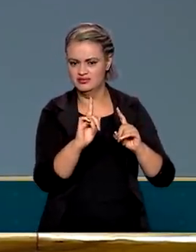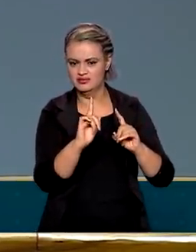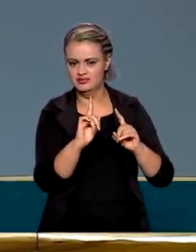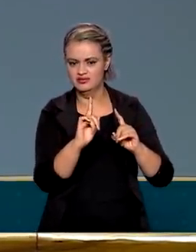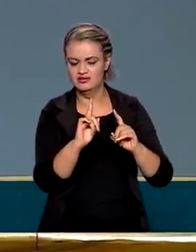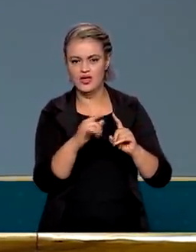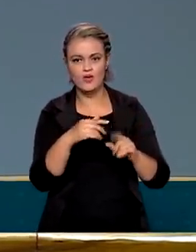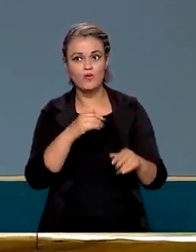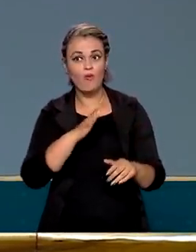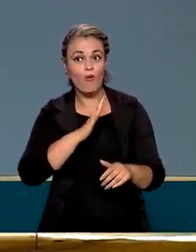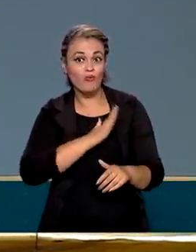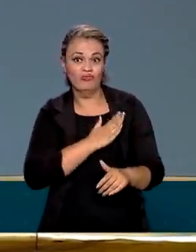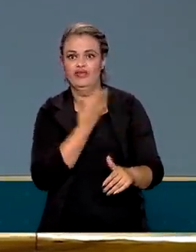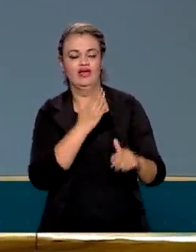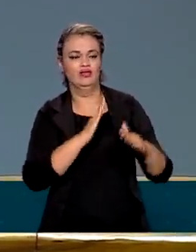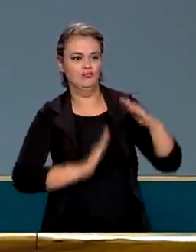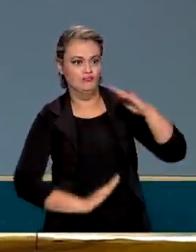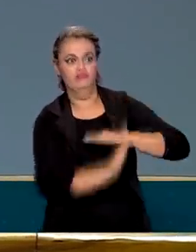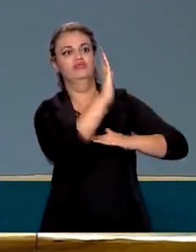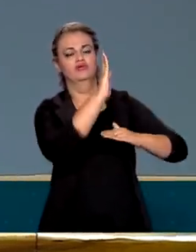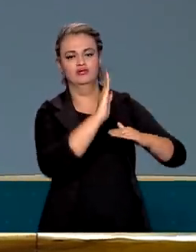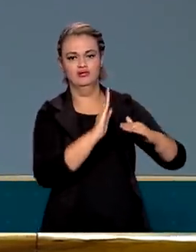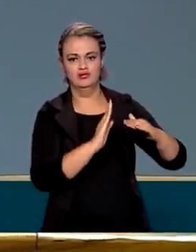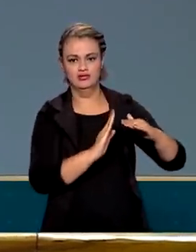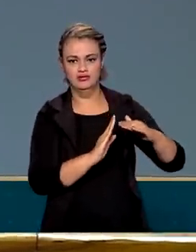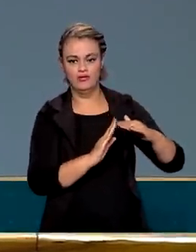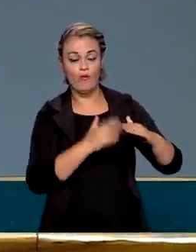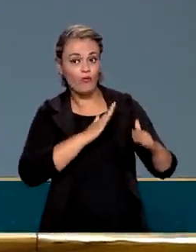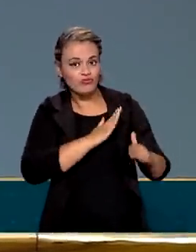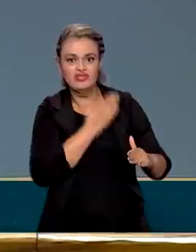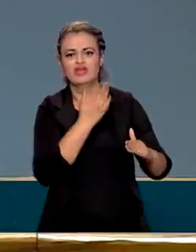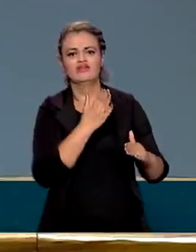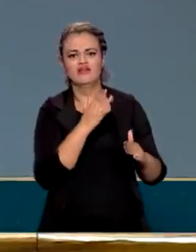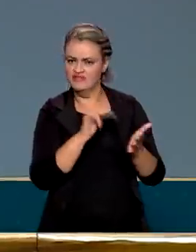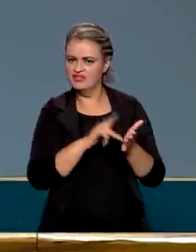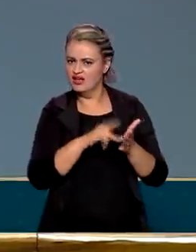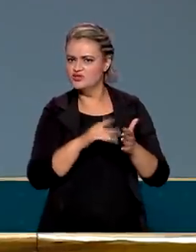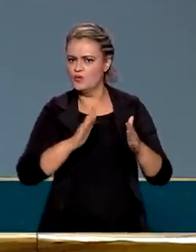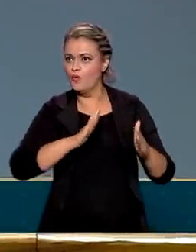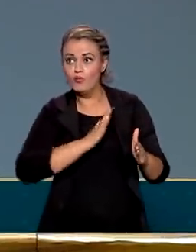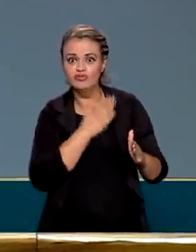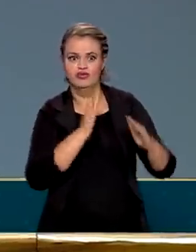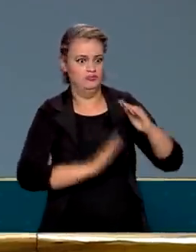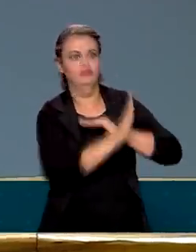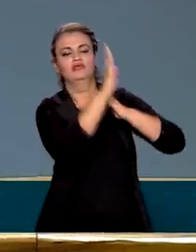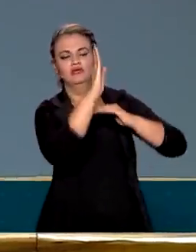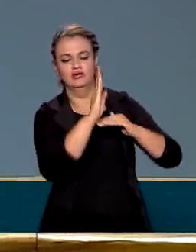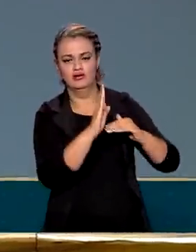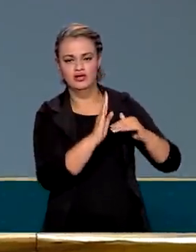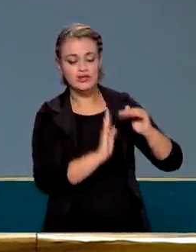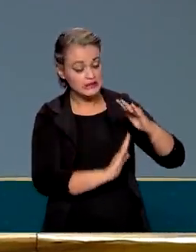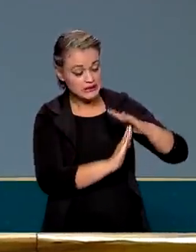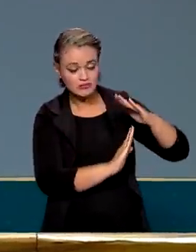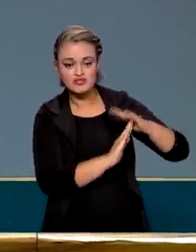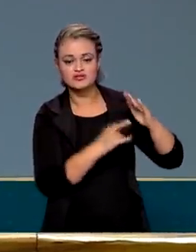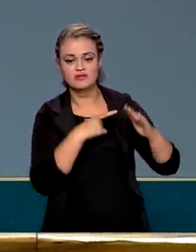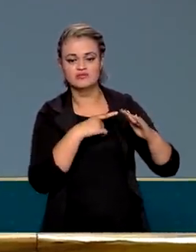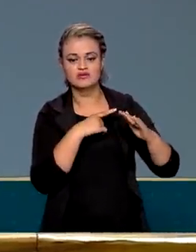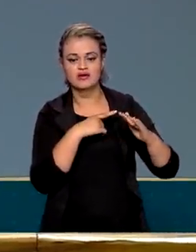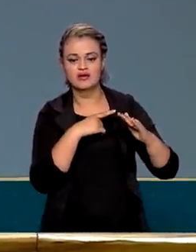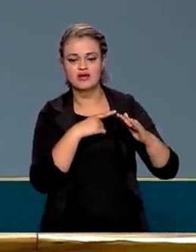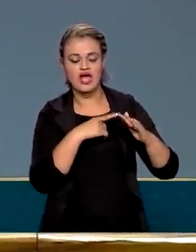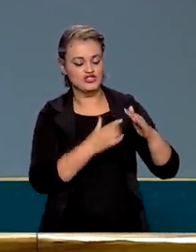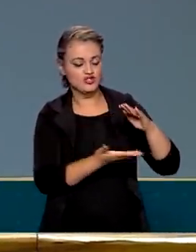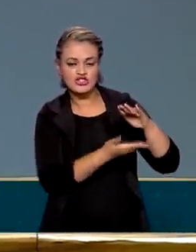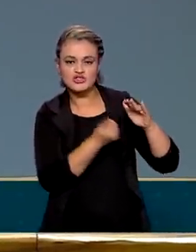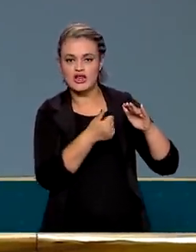detesto furar o teto, eu não gosto de furar o teto, tudo isso é verdade. Agora, nós não estamos aí só para tirar 10